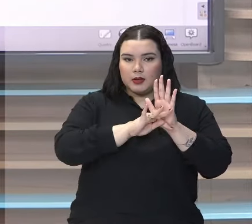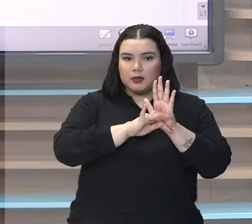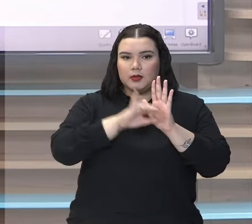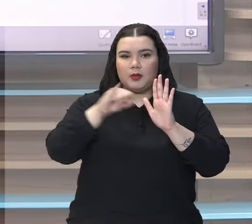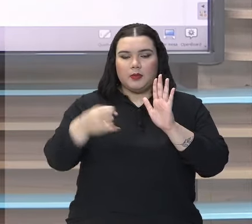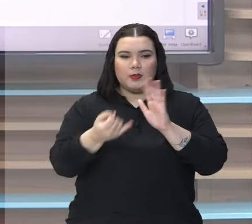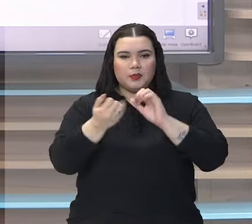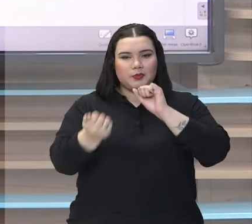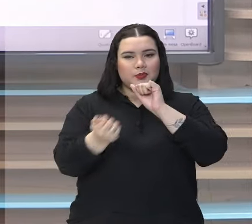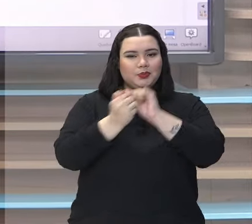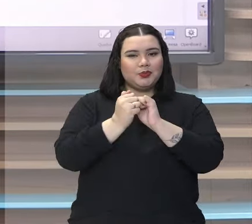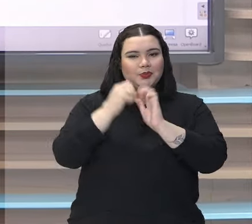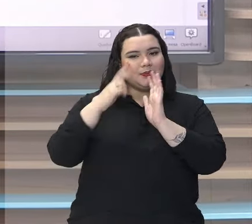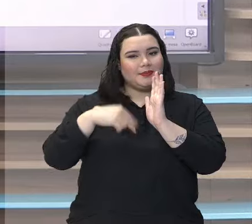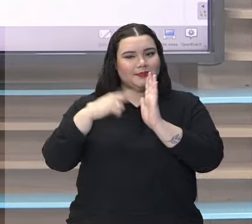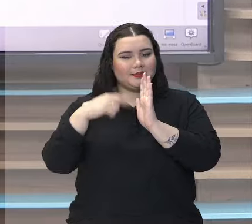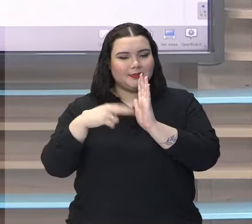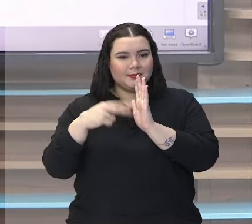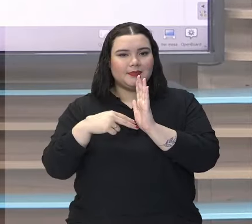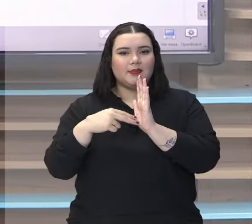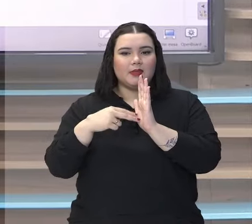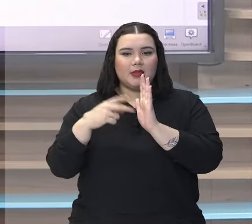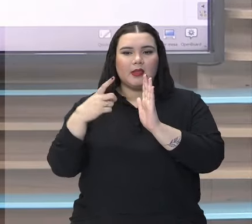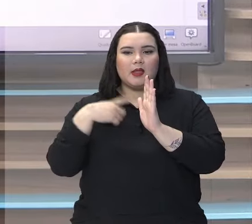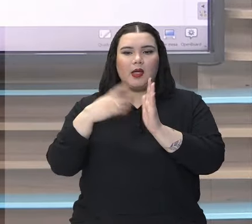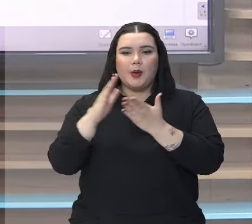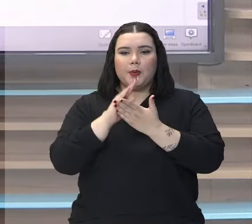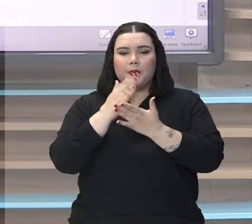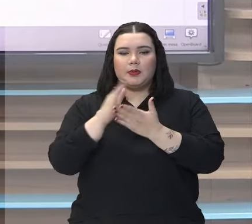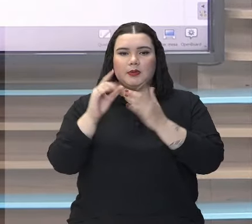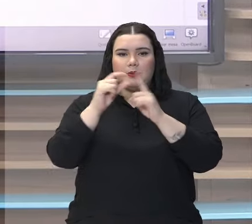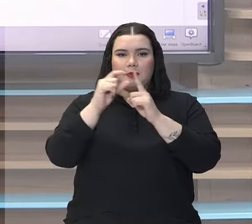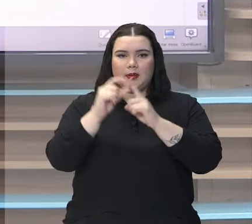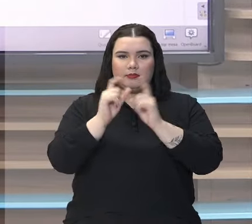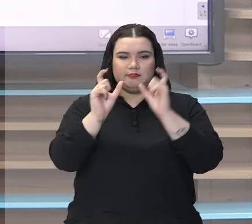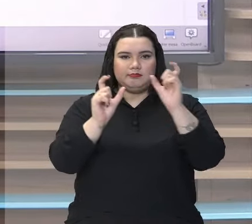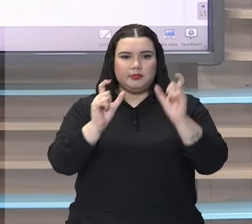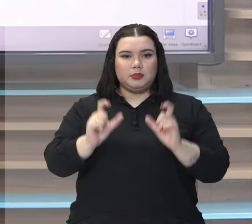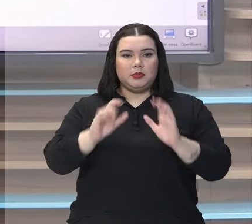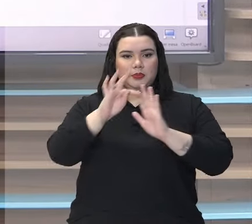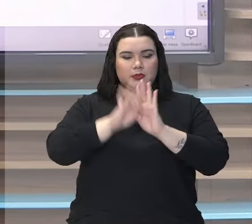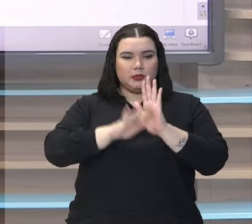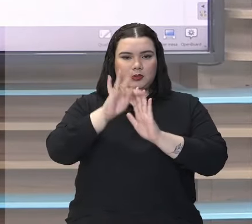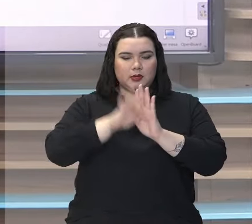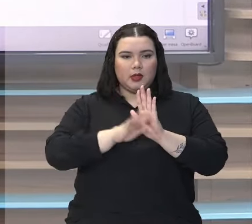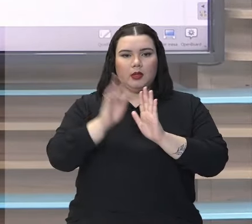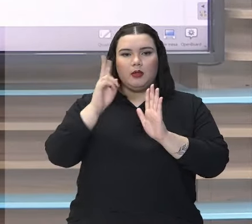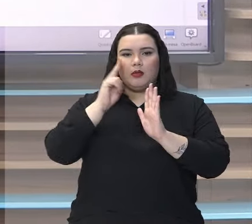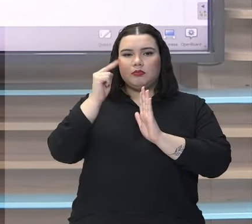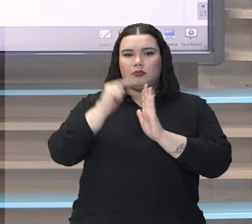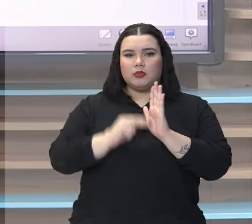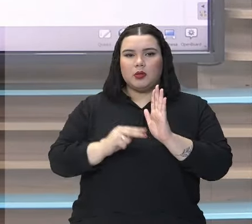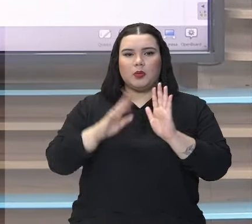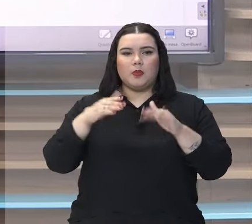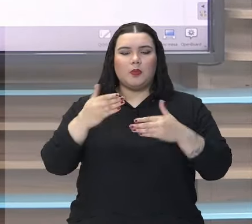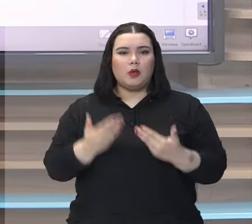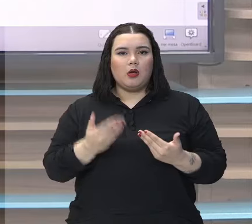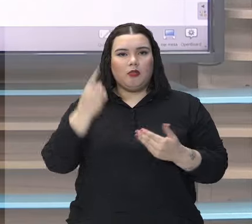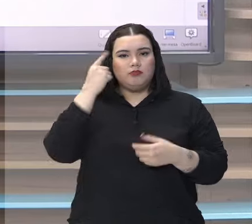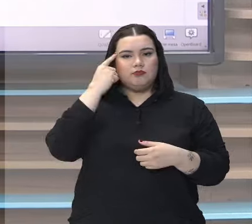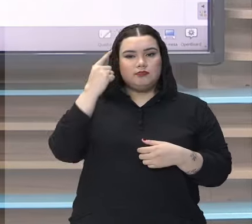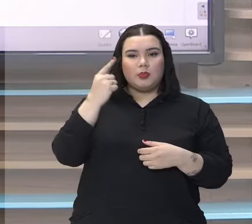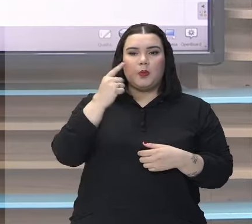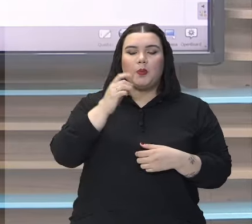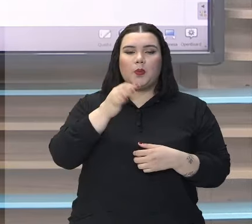leiam junto comigo. E a gente vai encontrar algumas dessas palavrinhas no texto e verificar qual é essa ideia que ela